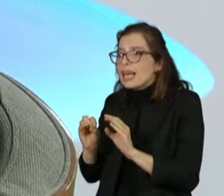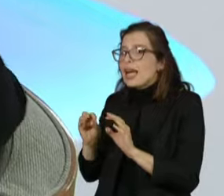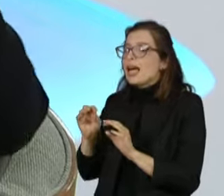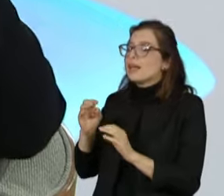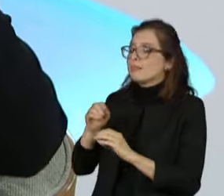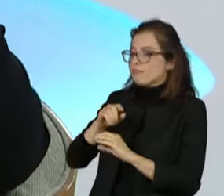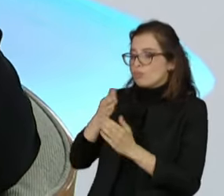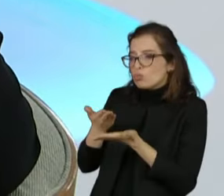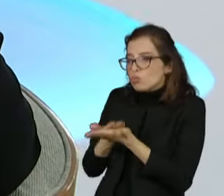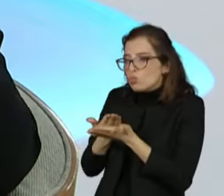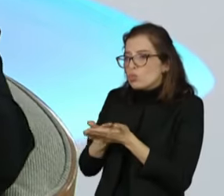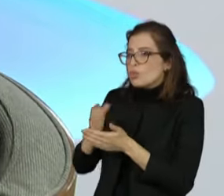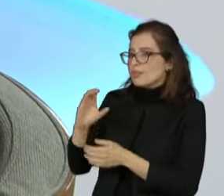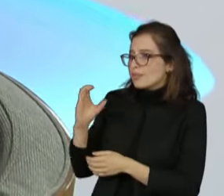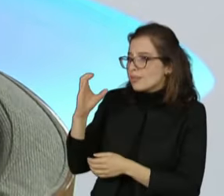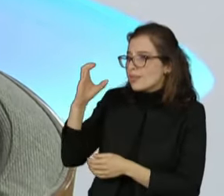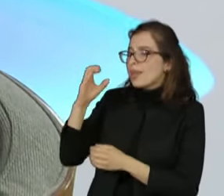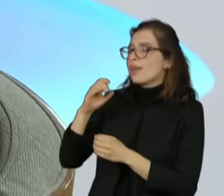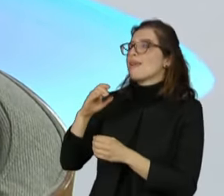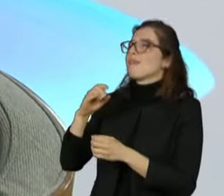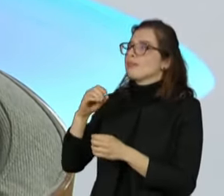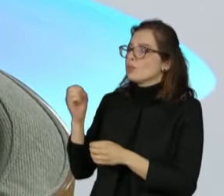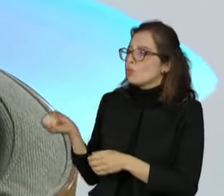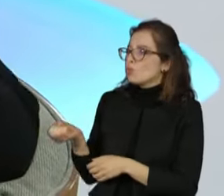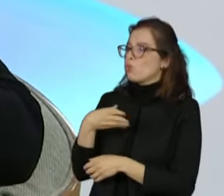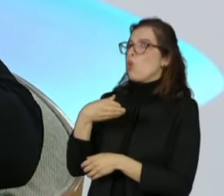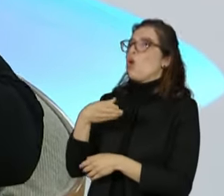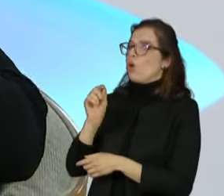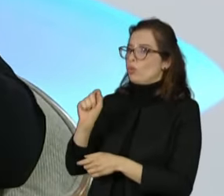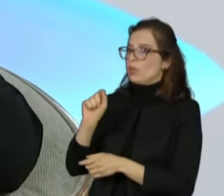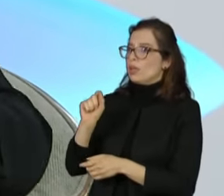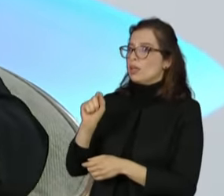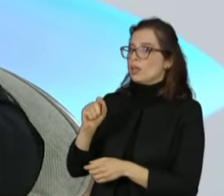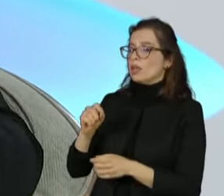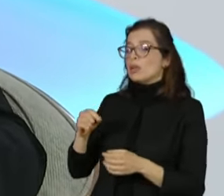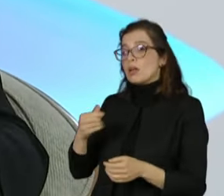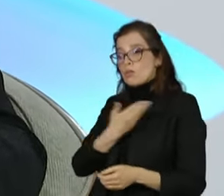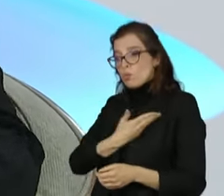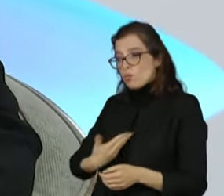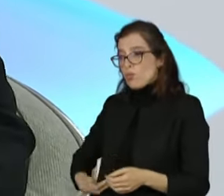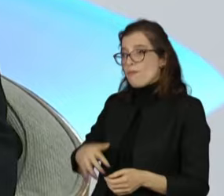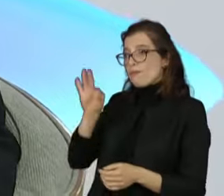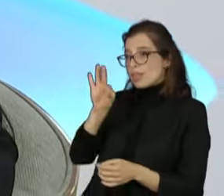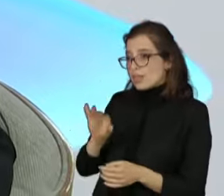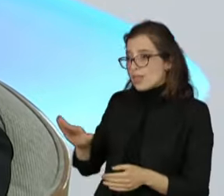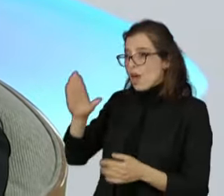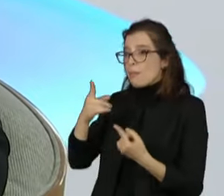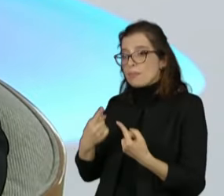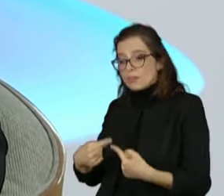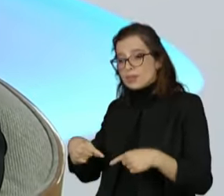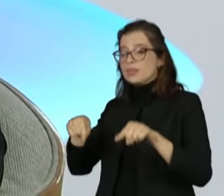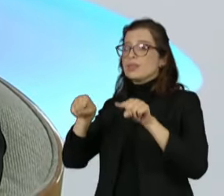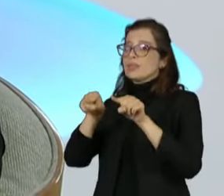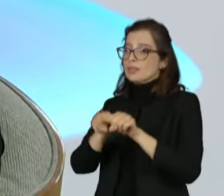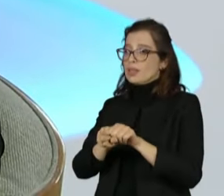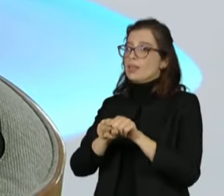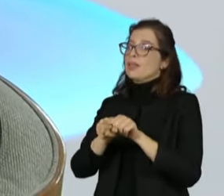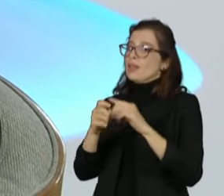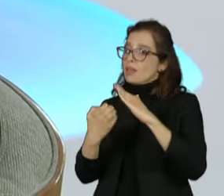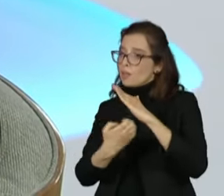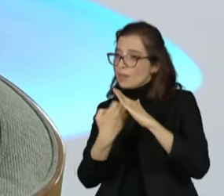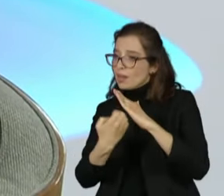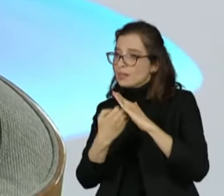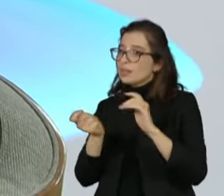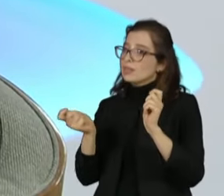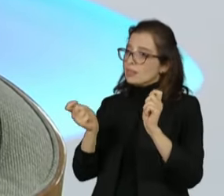tão necessária para a União colocar em parceria com a indústria, nós estamos, está no nosso projeto para colocar à disposição da